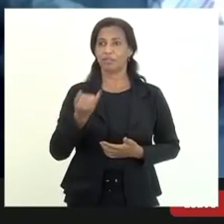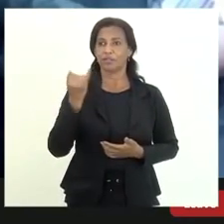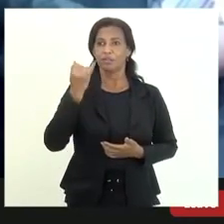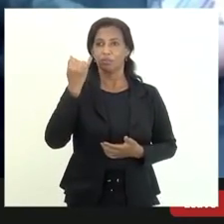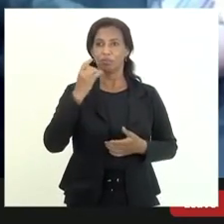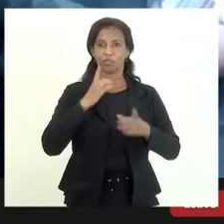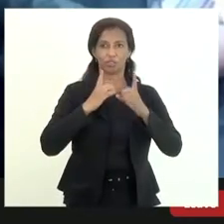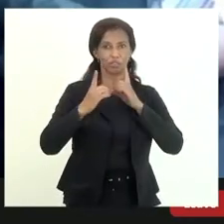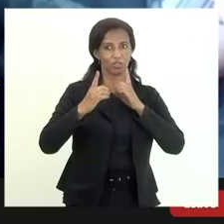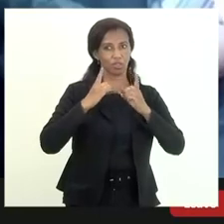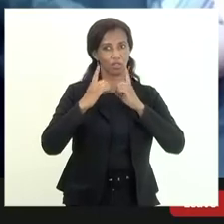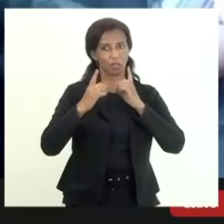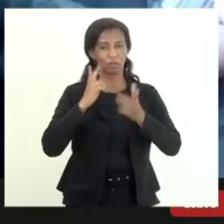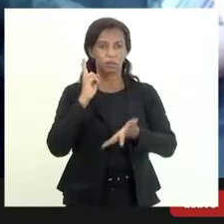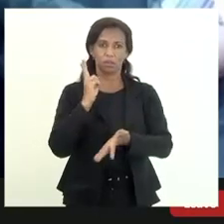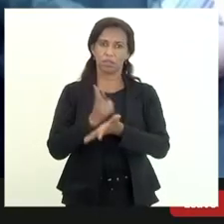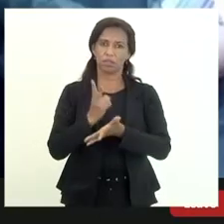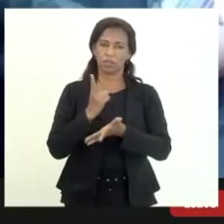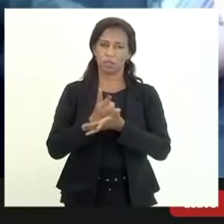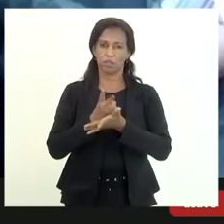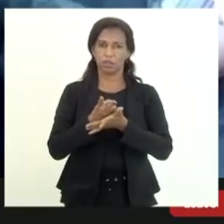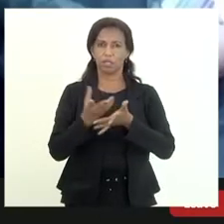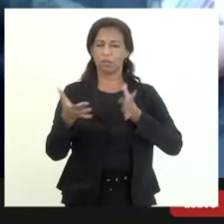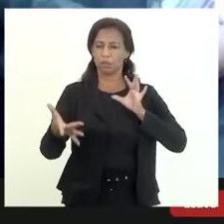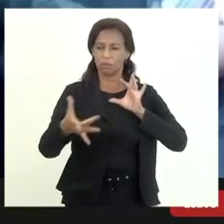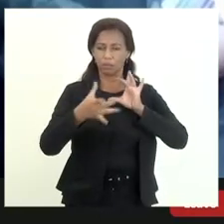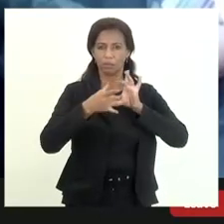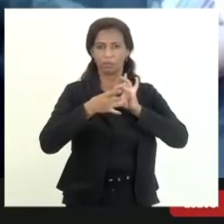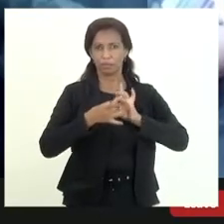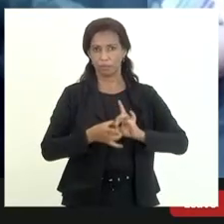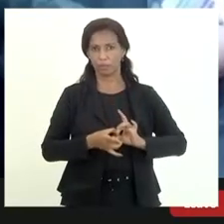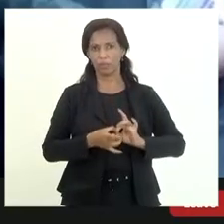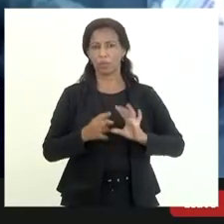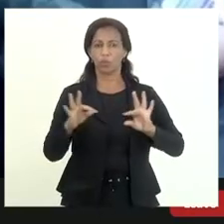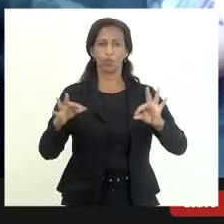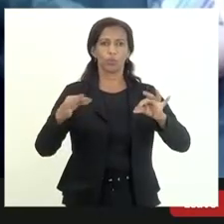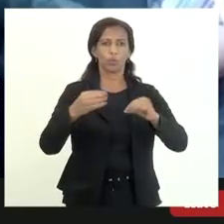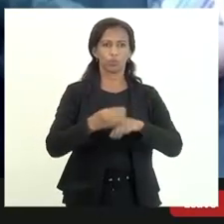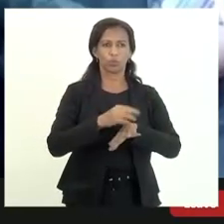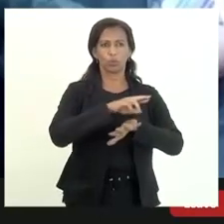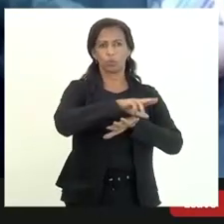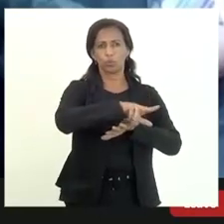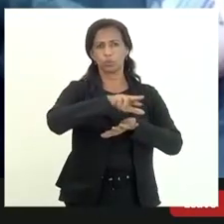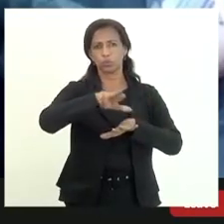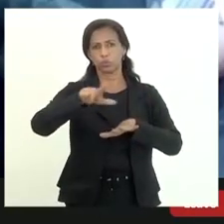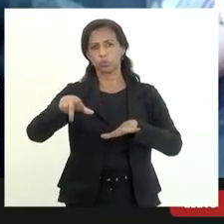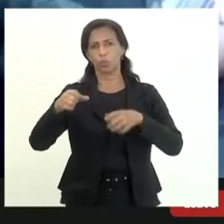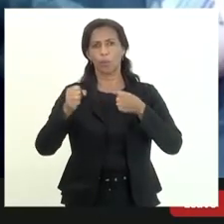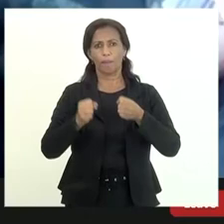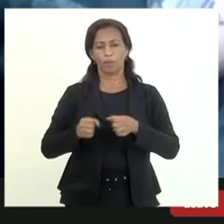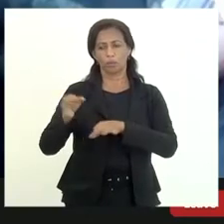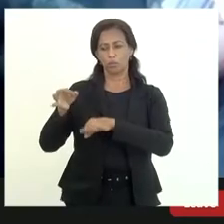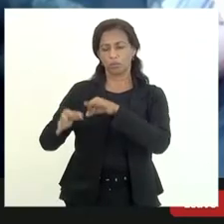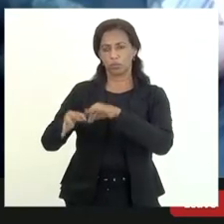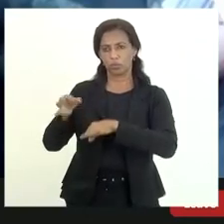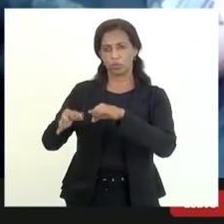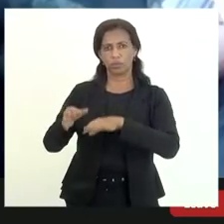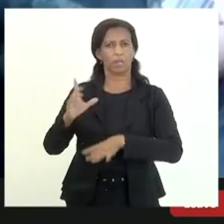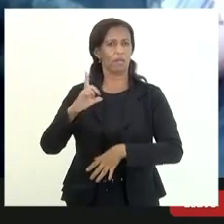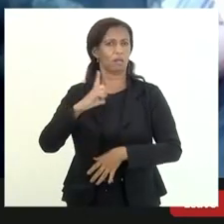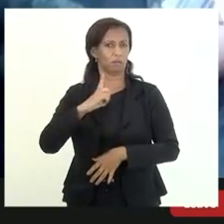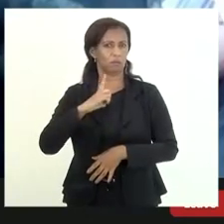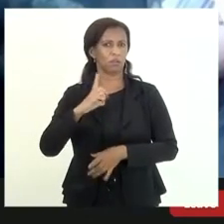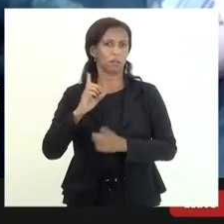dialogue a gente sempre esteja integrado com todos os demais órgãos o poder judiciário a gente tem tido